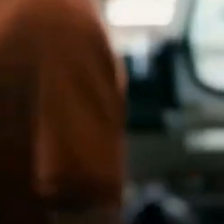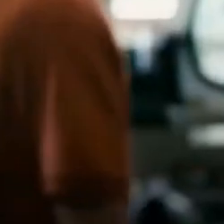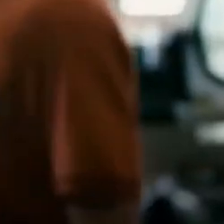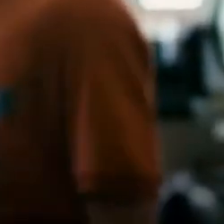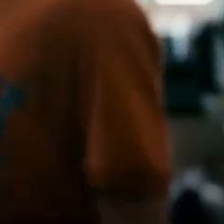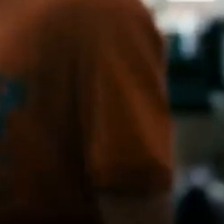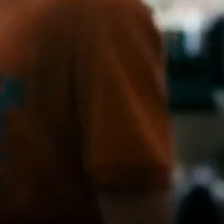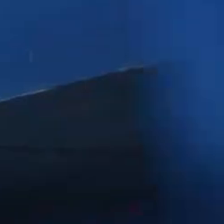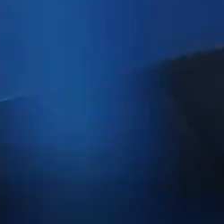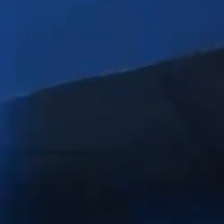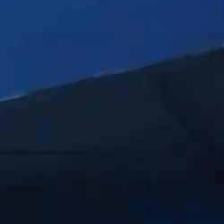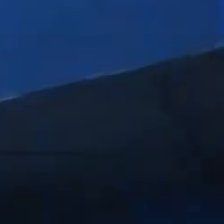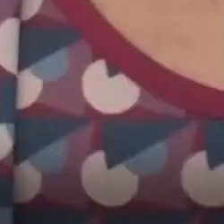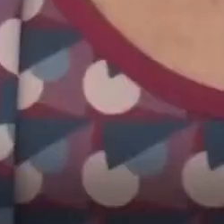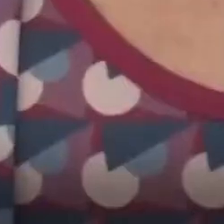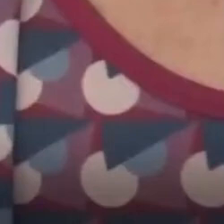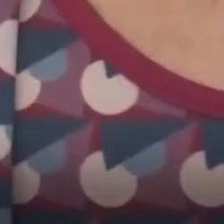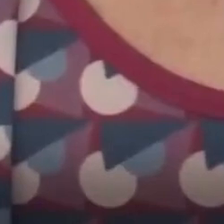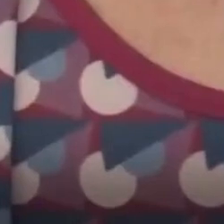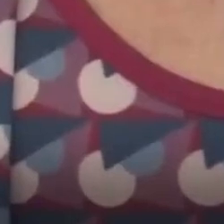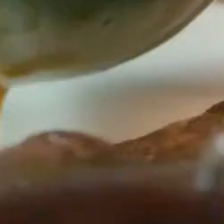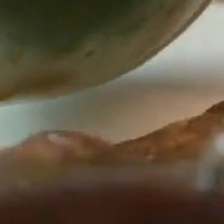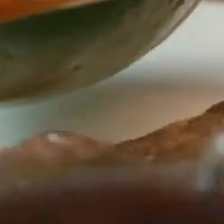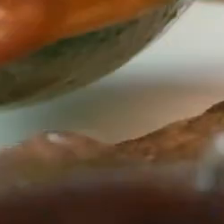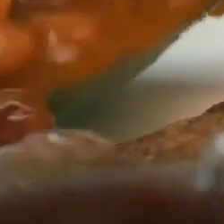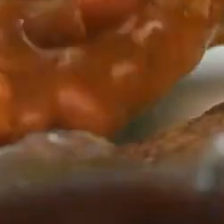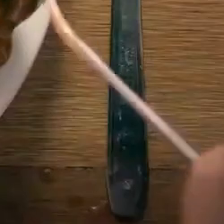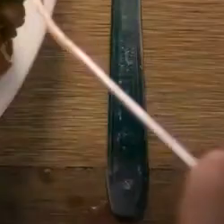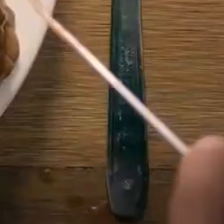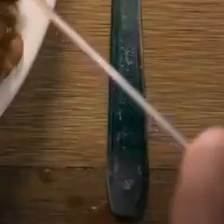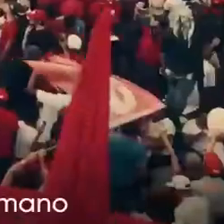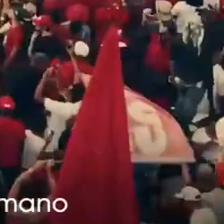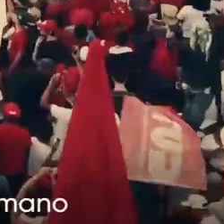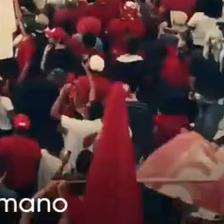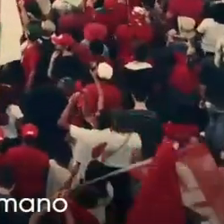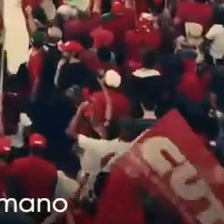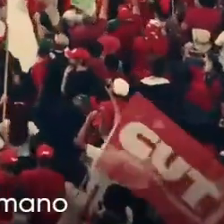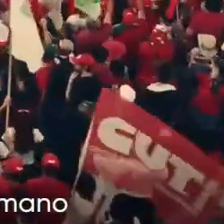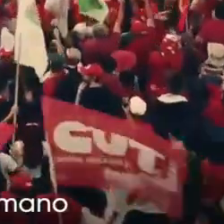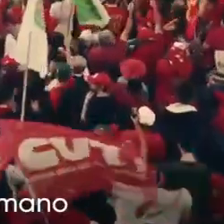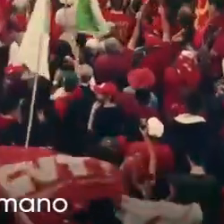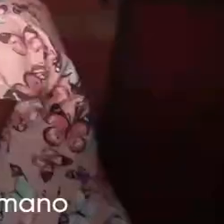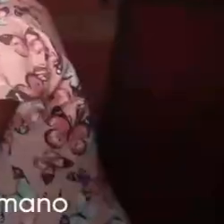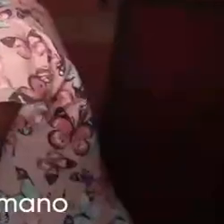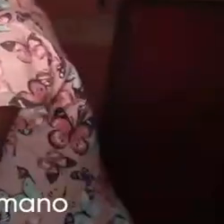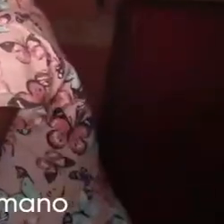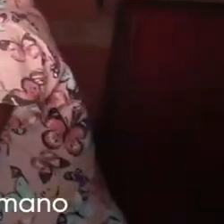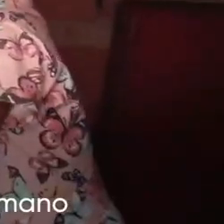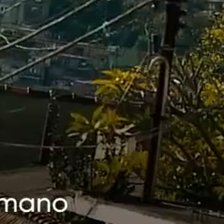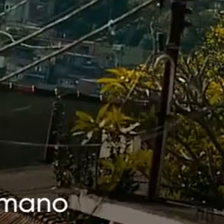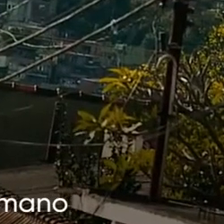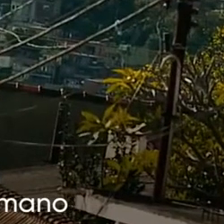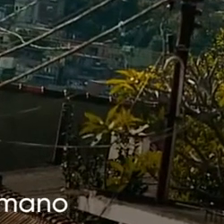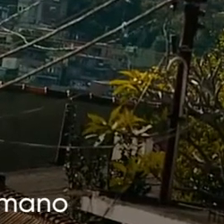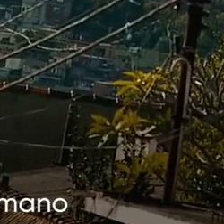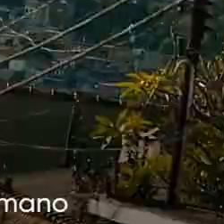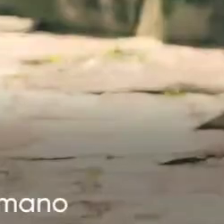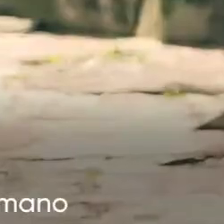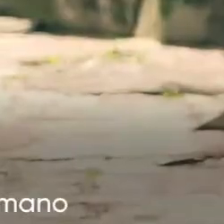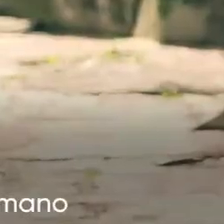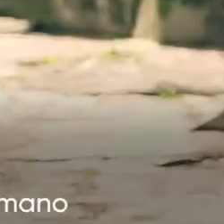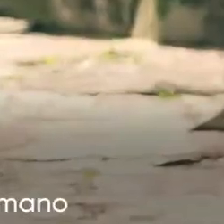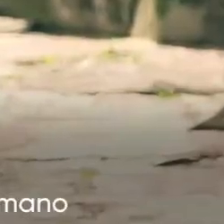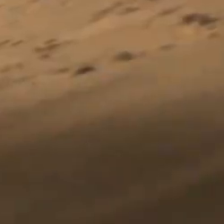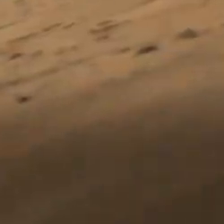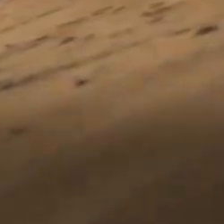sua luta a nossa luta. Vacina no braço, comida no prato. O Partido dos Trabalhadores acredita que